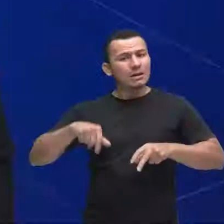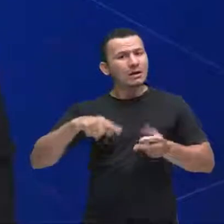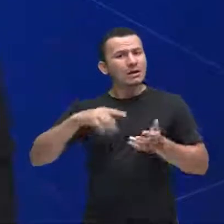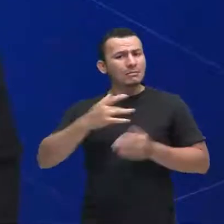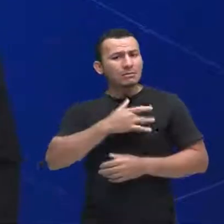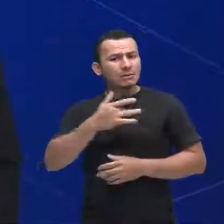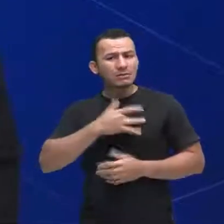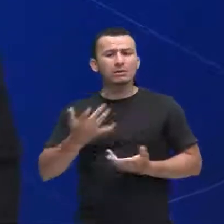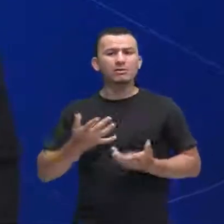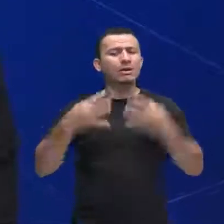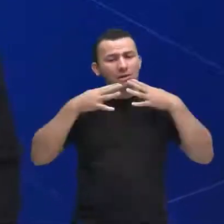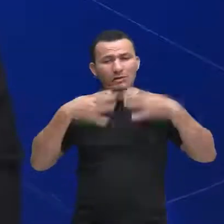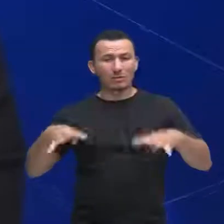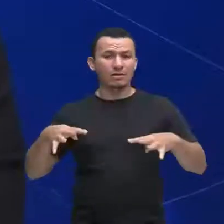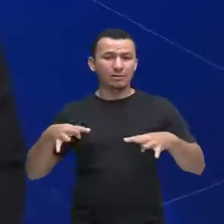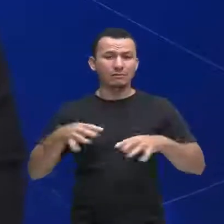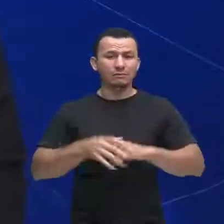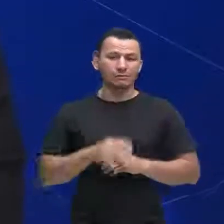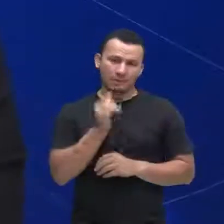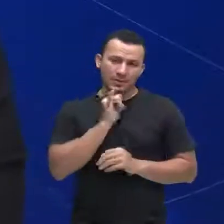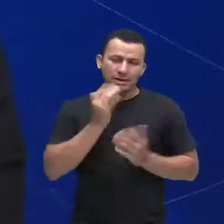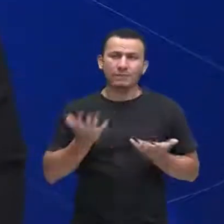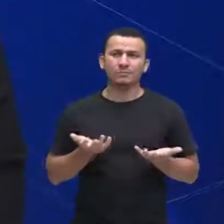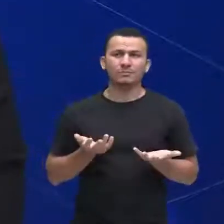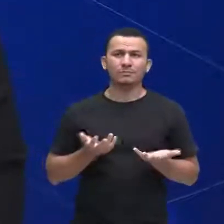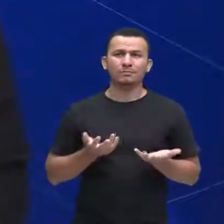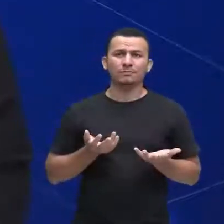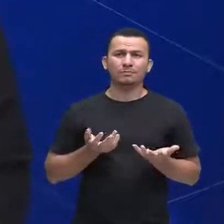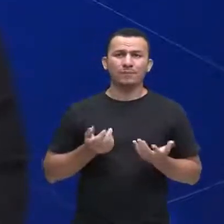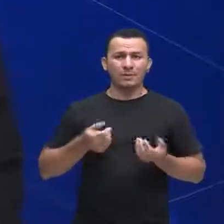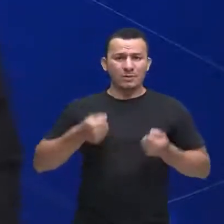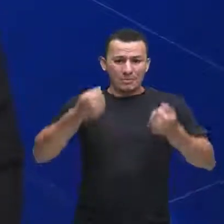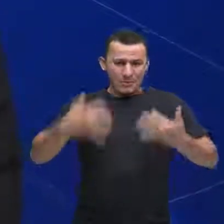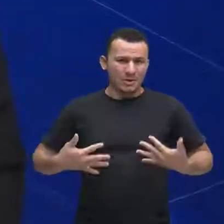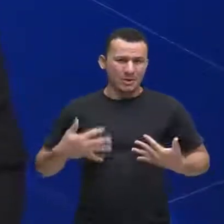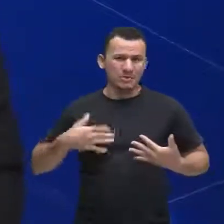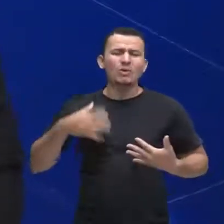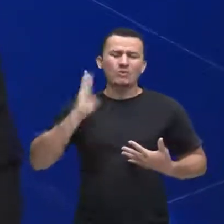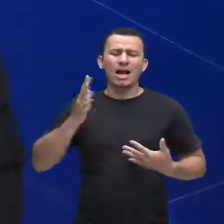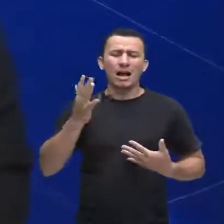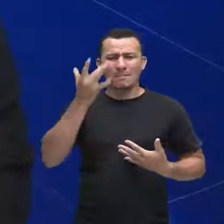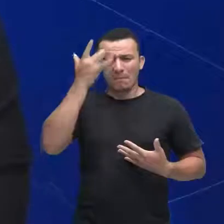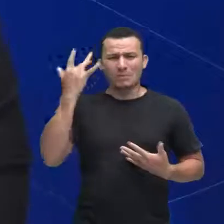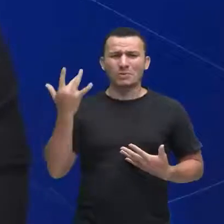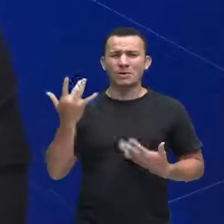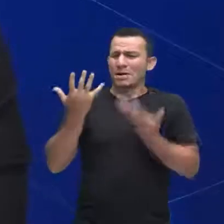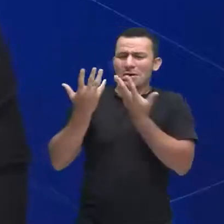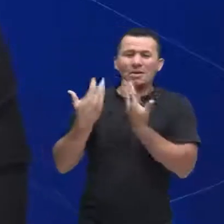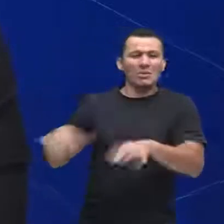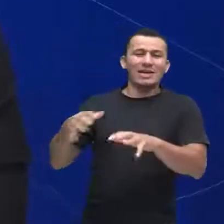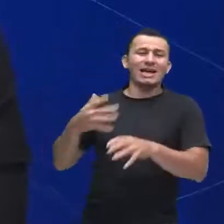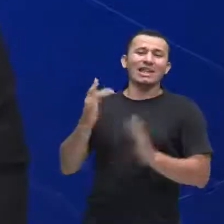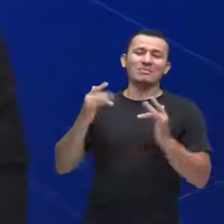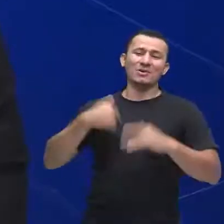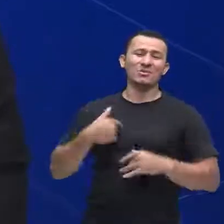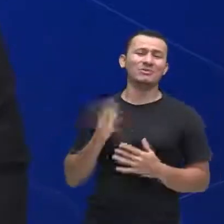então assim nossa eu se eu for falar dos meus aspectos amorosos eu peguei inúmeros foras na vida infelizmente também